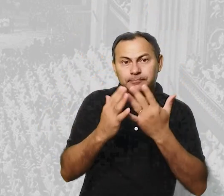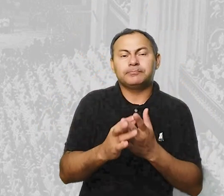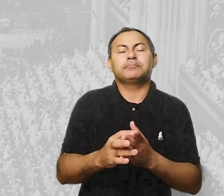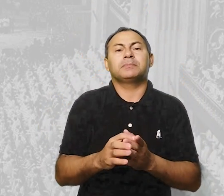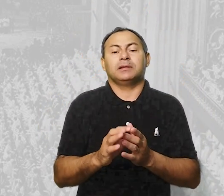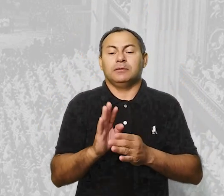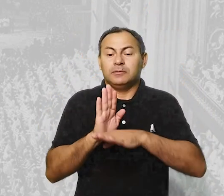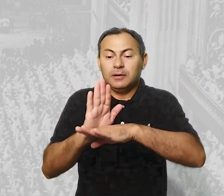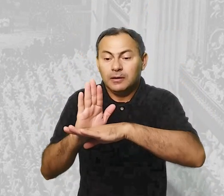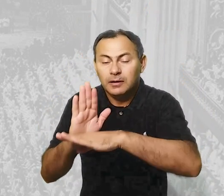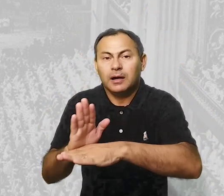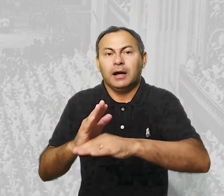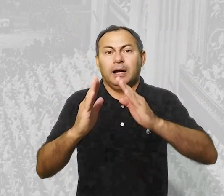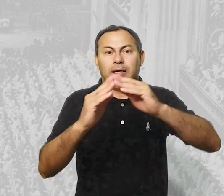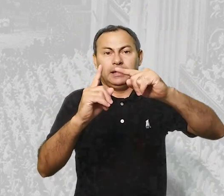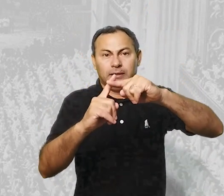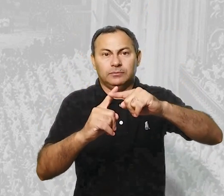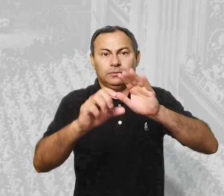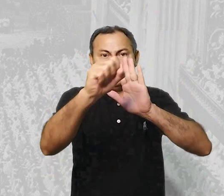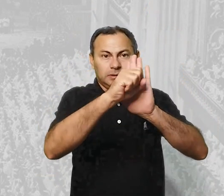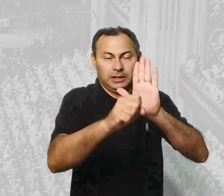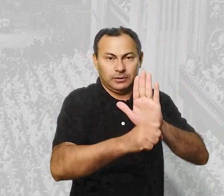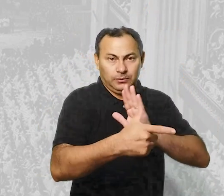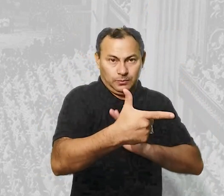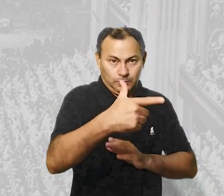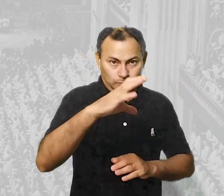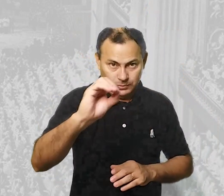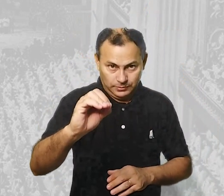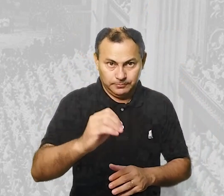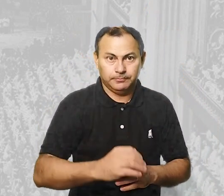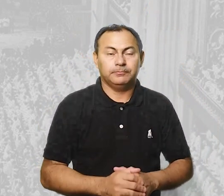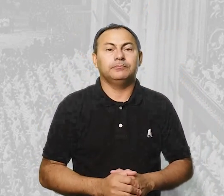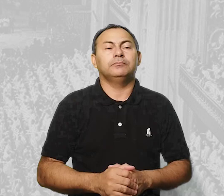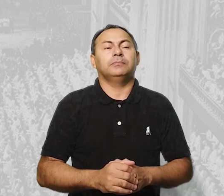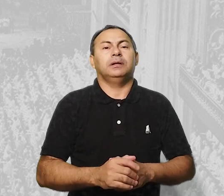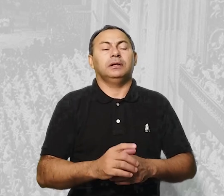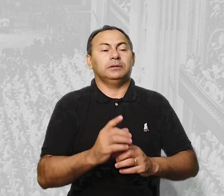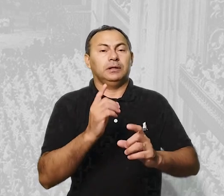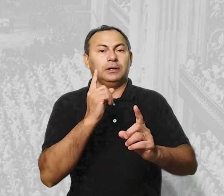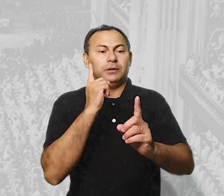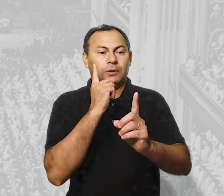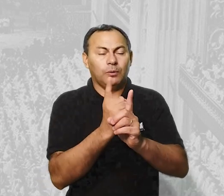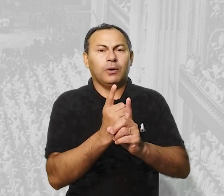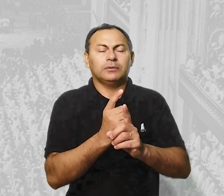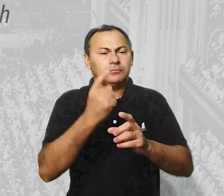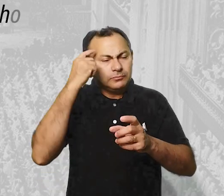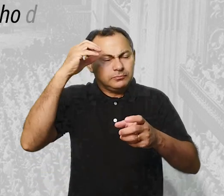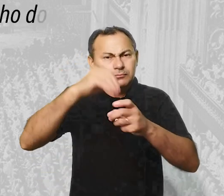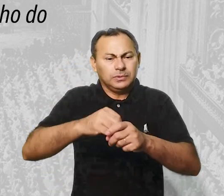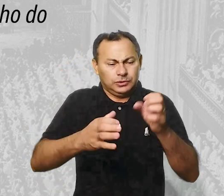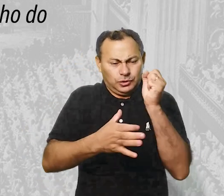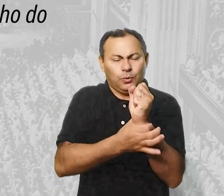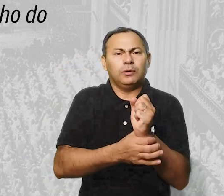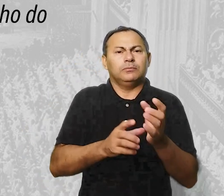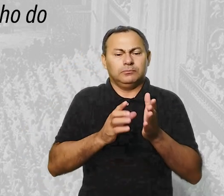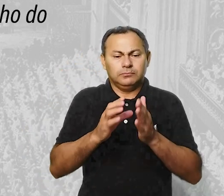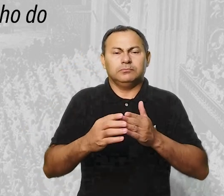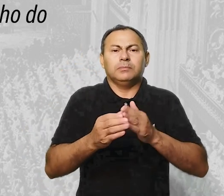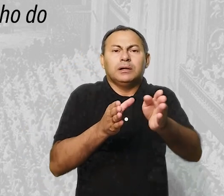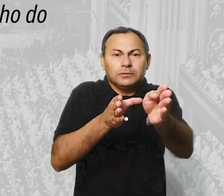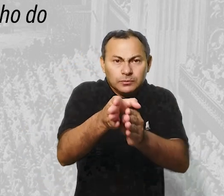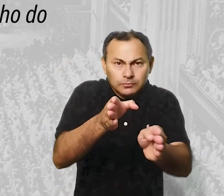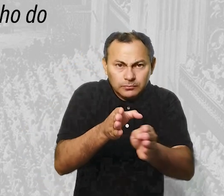beneficiou a Igreja no século XX. Nele se encontra uma bússola segura para nos